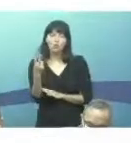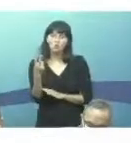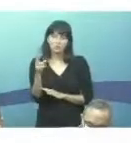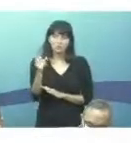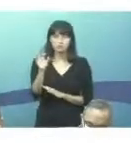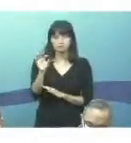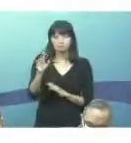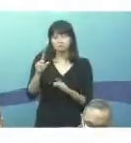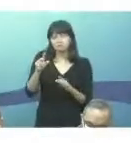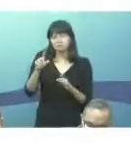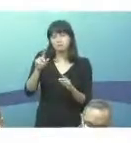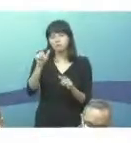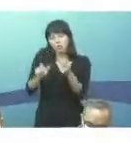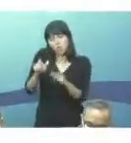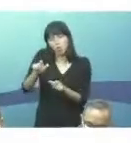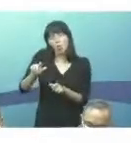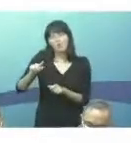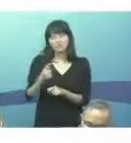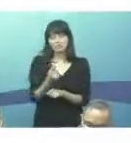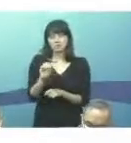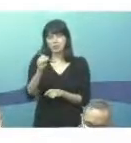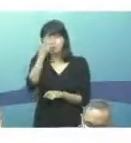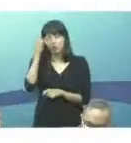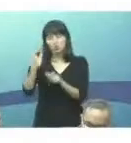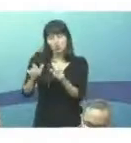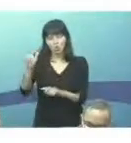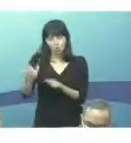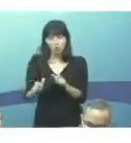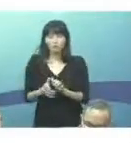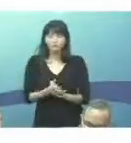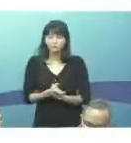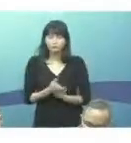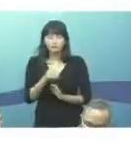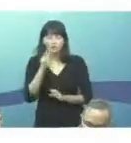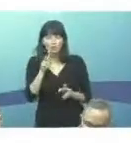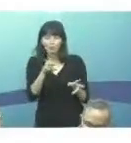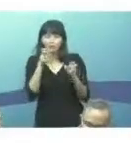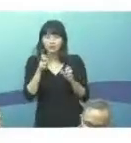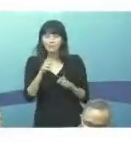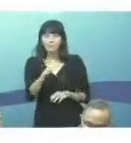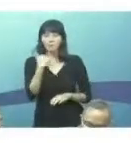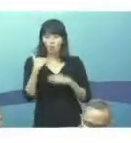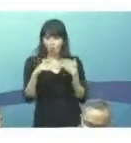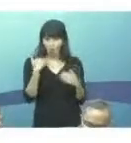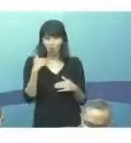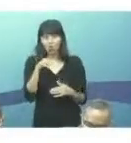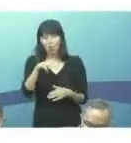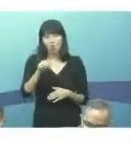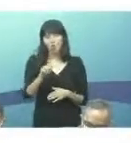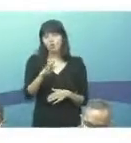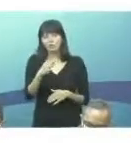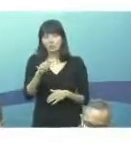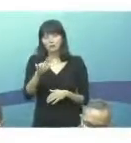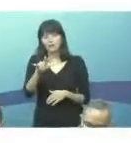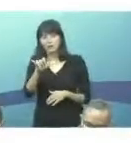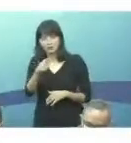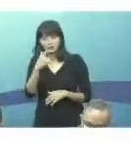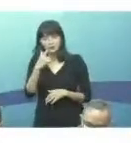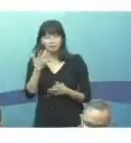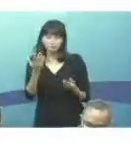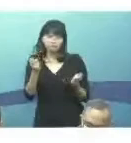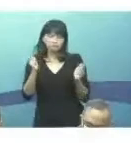mil habitantes. Quando olhamos, portanto, a mortalidade, a gente verifica que, apesar da queda da incidência